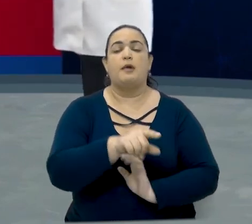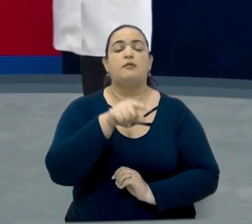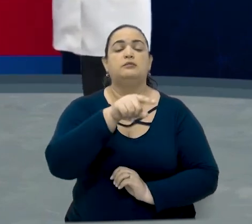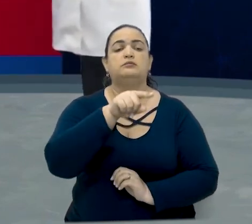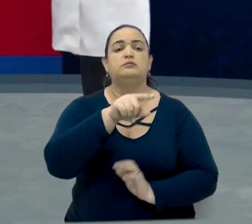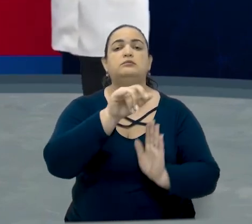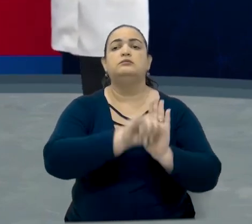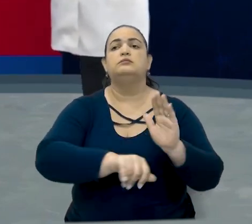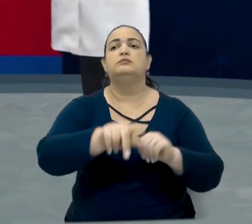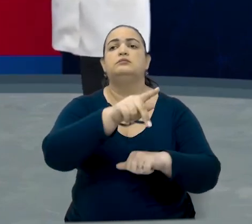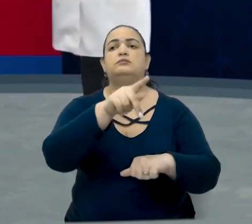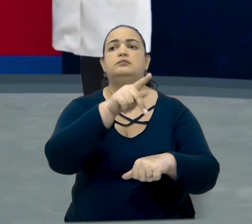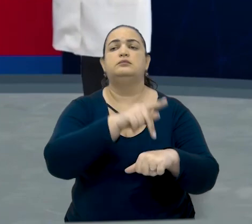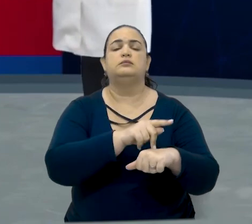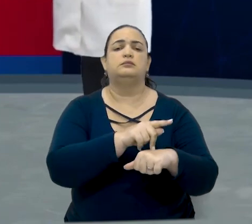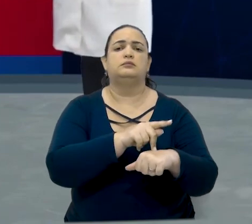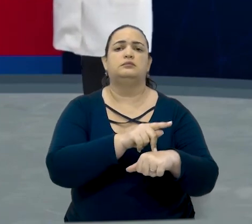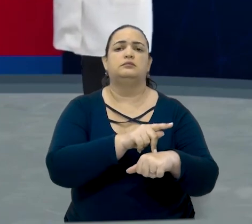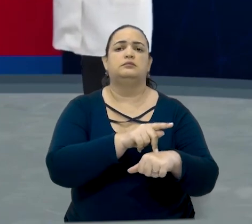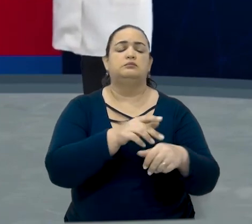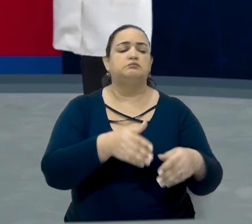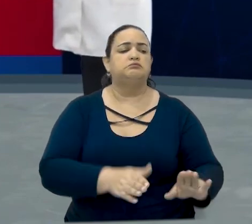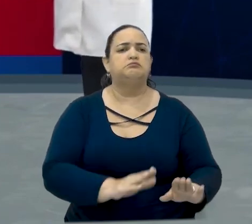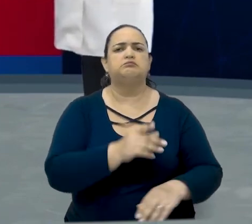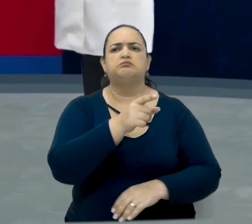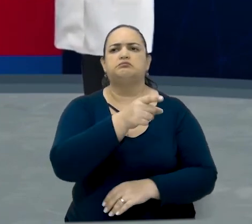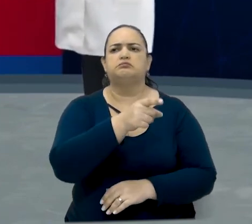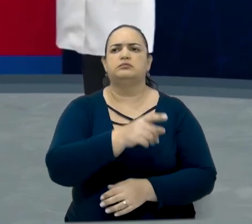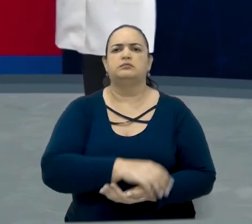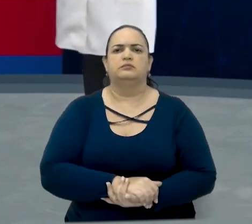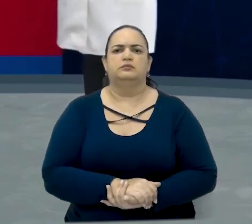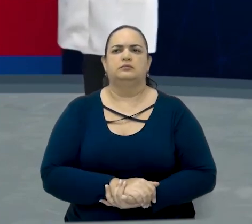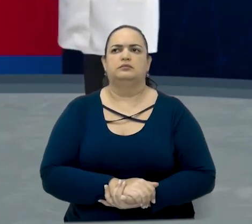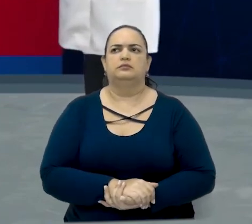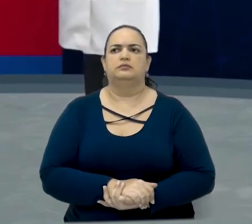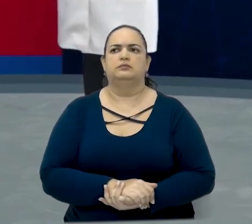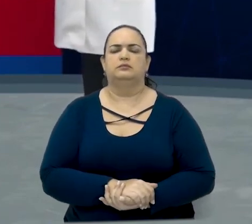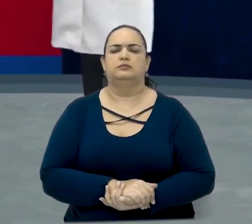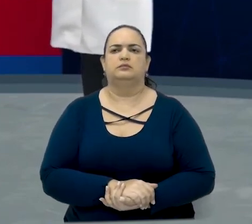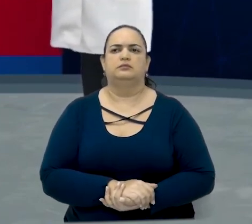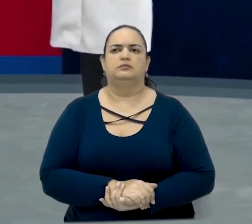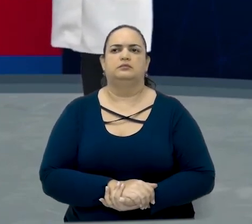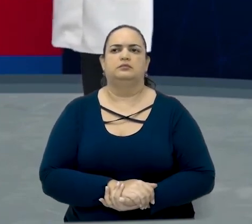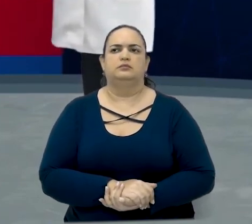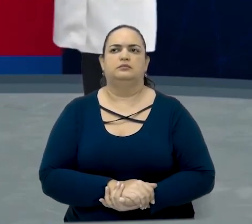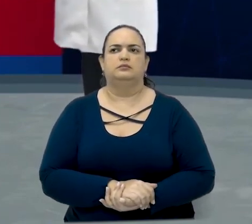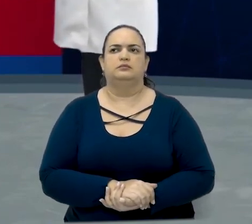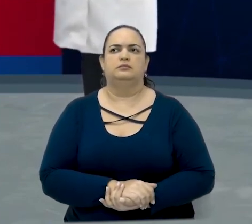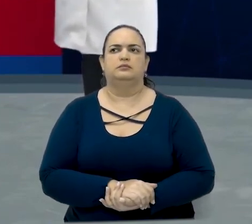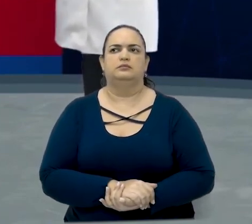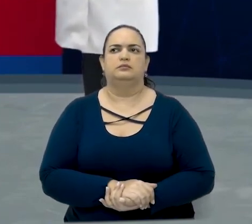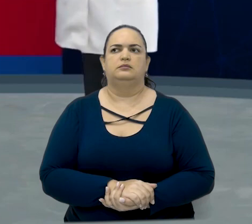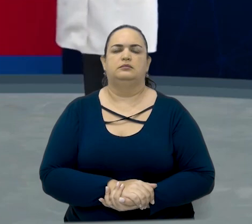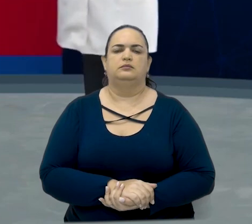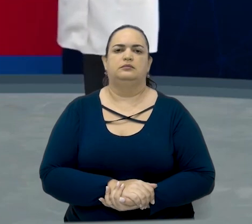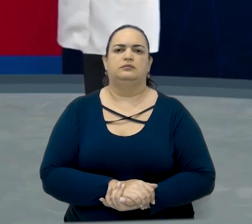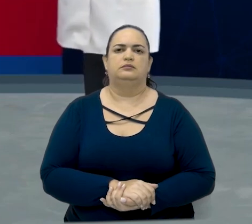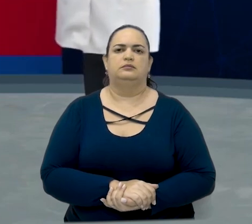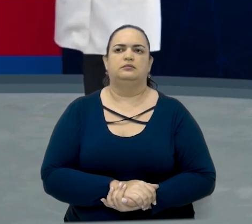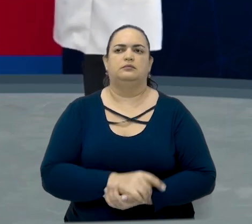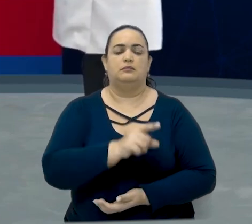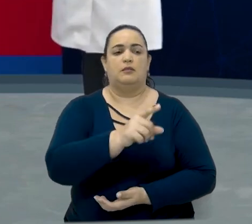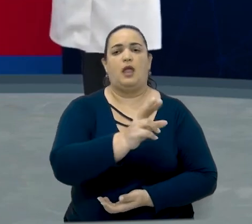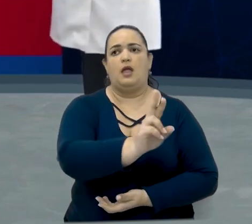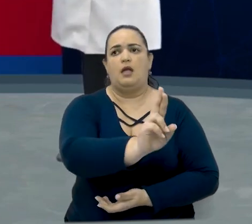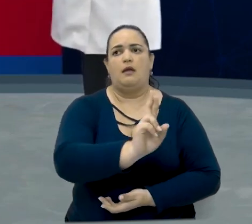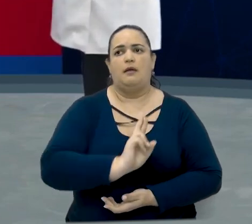foi... And what's your nationality? E qual é a sua nacionalidade? What's your